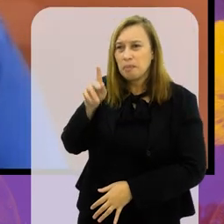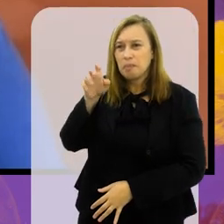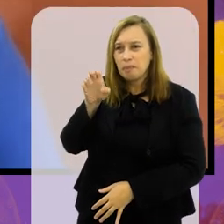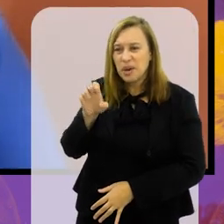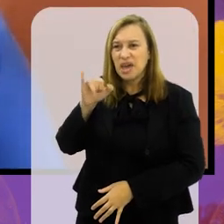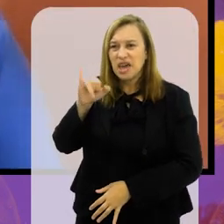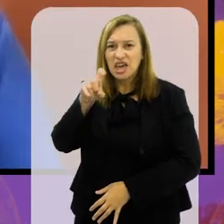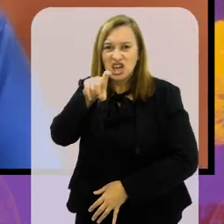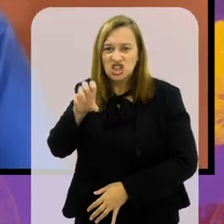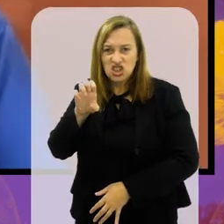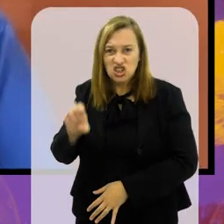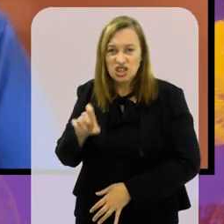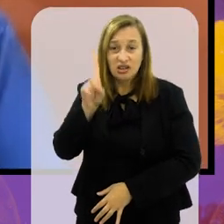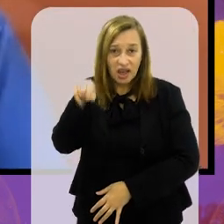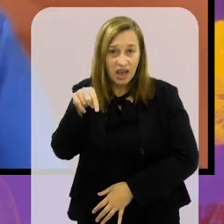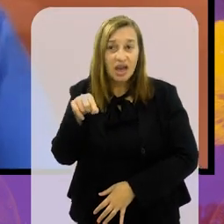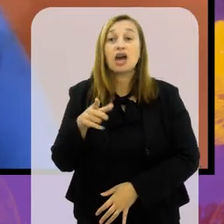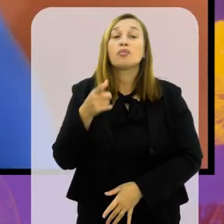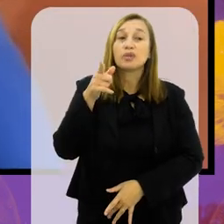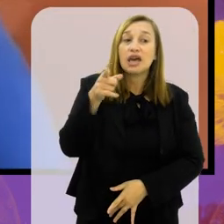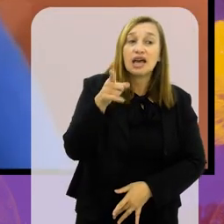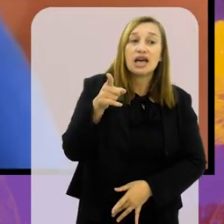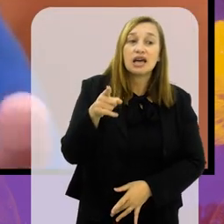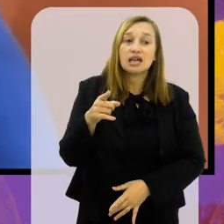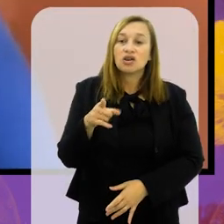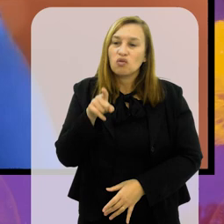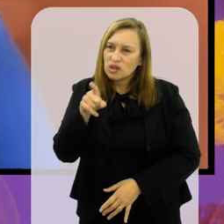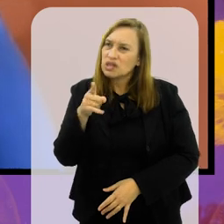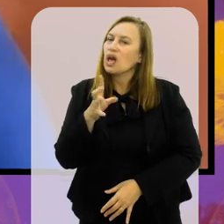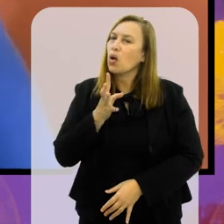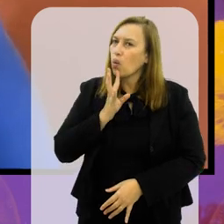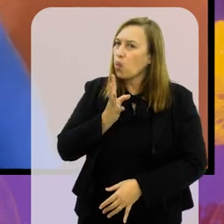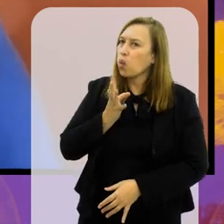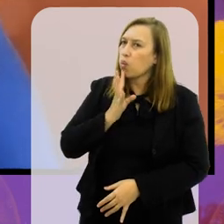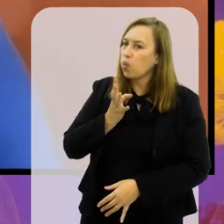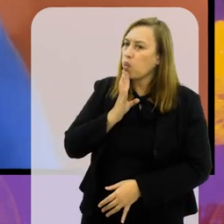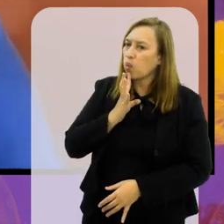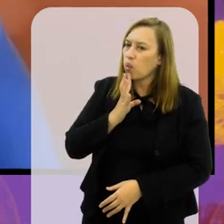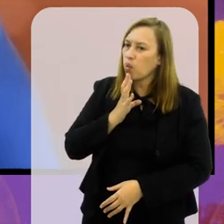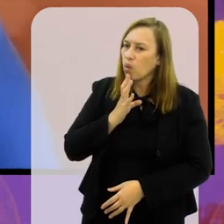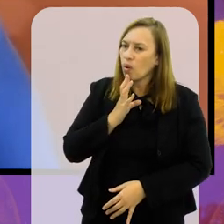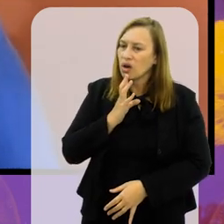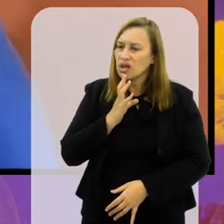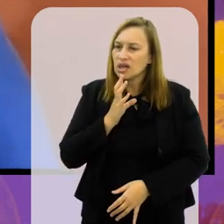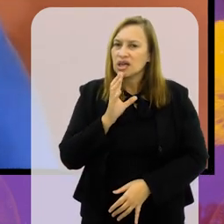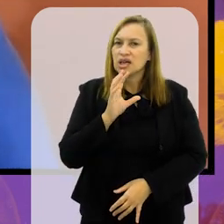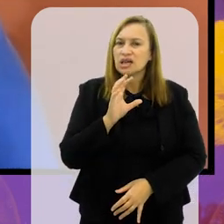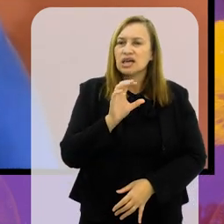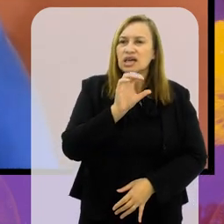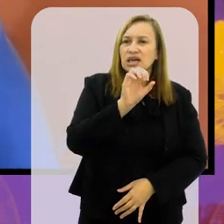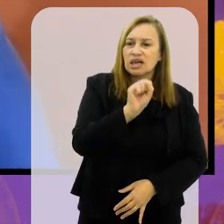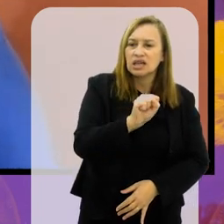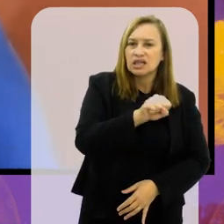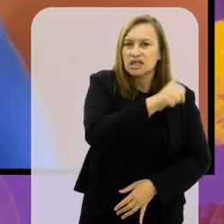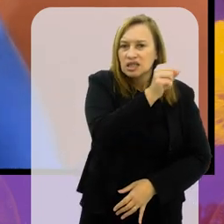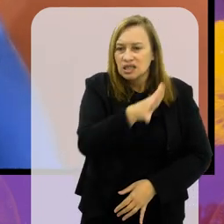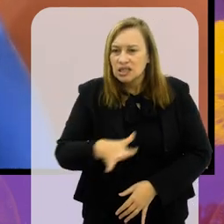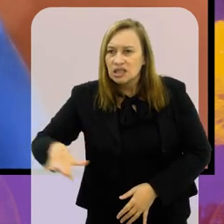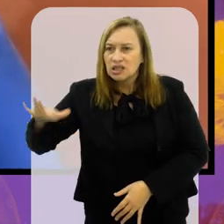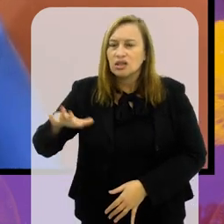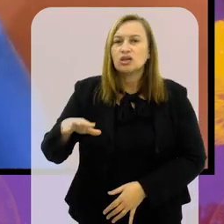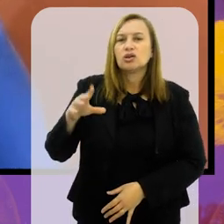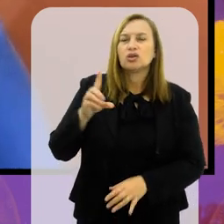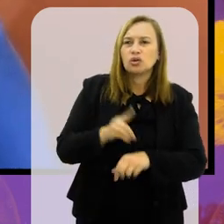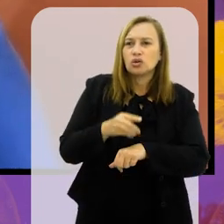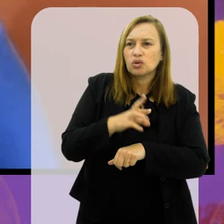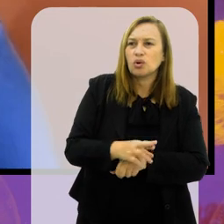né? Santos. Sim, o Santos. Um cara que você também conheceu, que é o nosso querido doutor Marcelo Teixeira, um